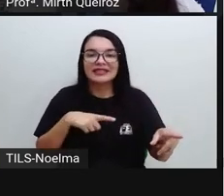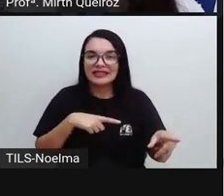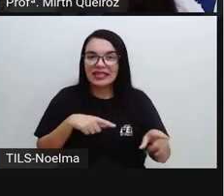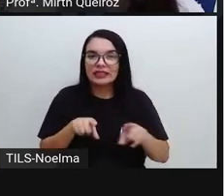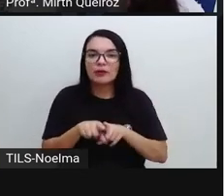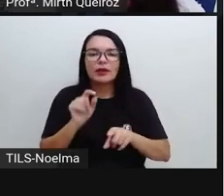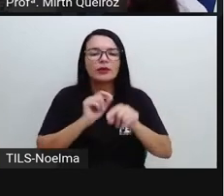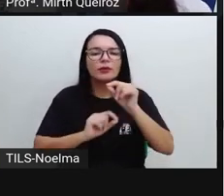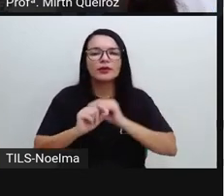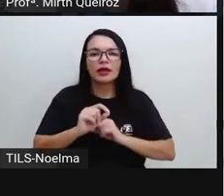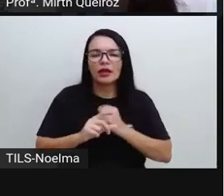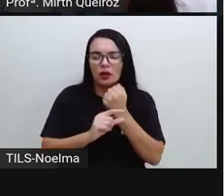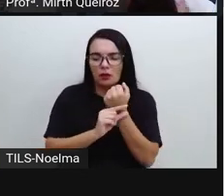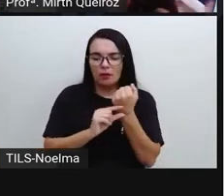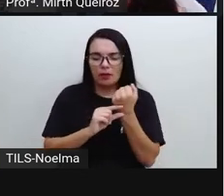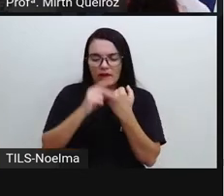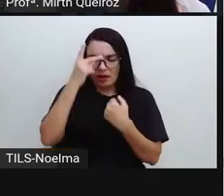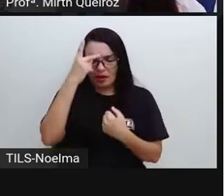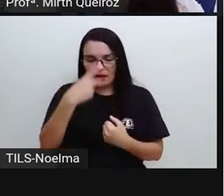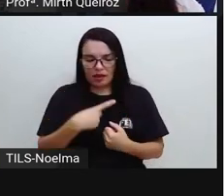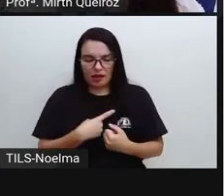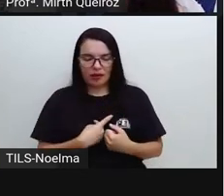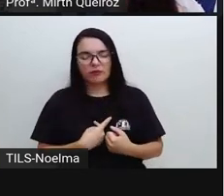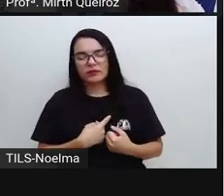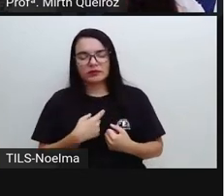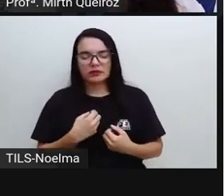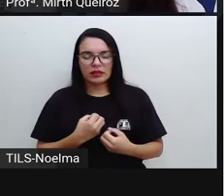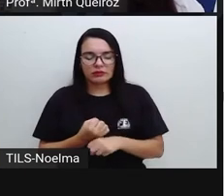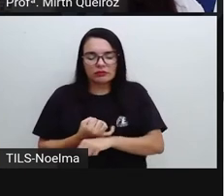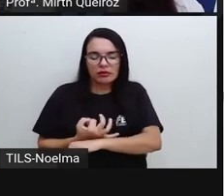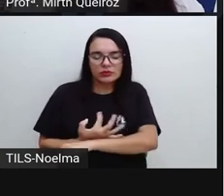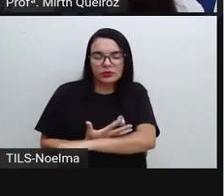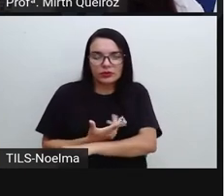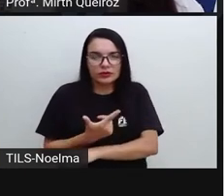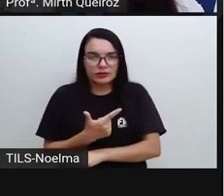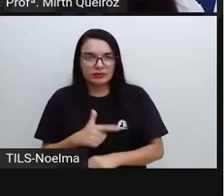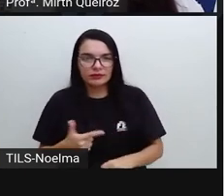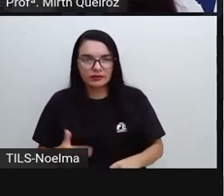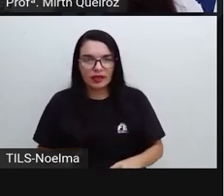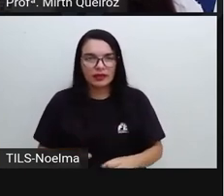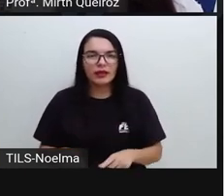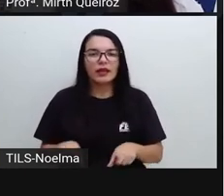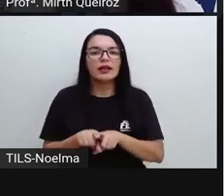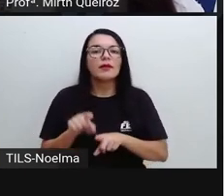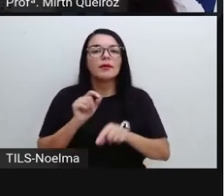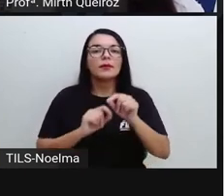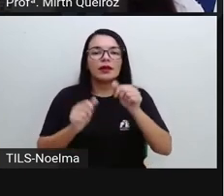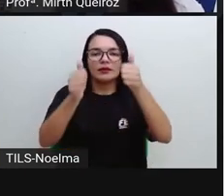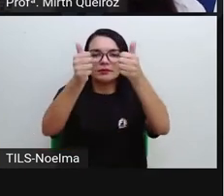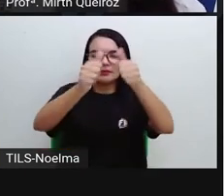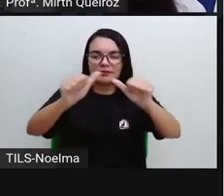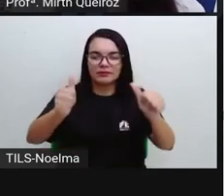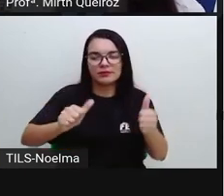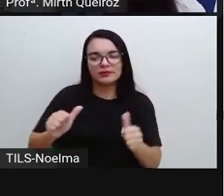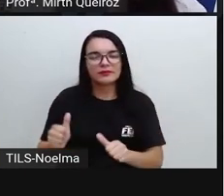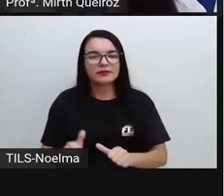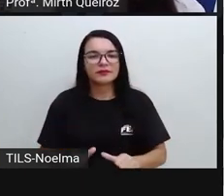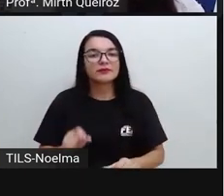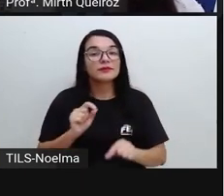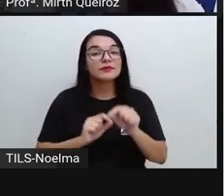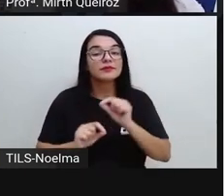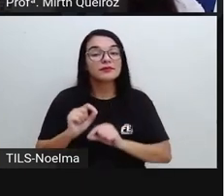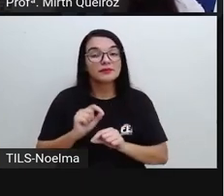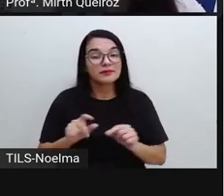do eu lírico, né? Que é aquele que vai expressar maiores sentimentos. E os aspectos geométricos são uma